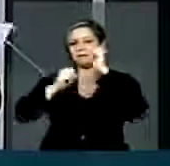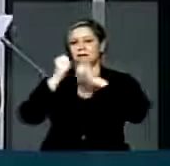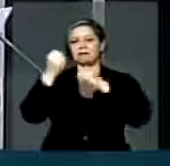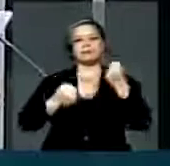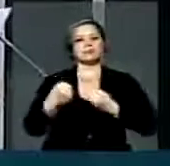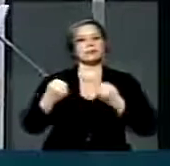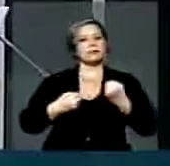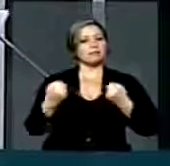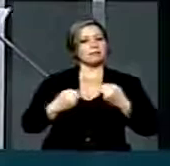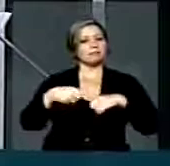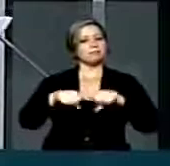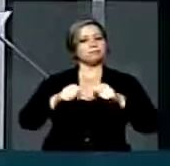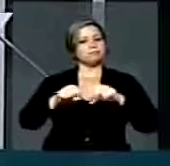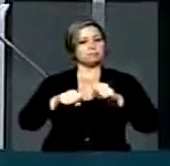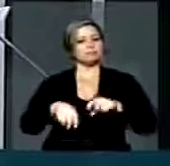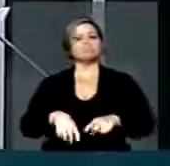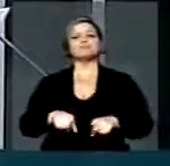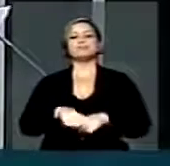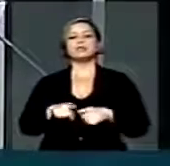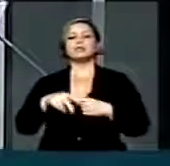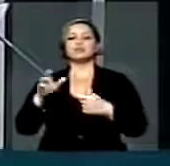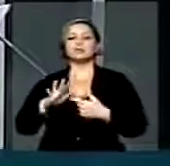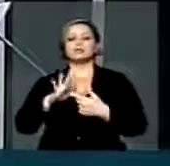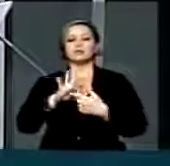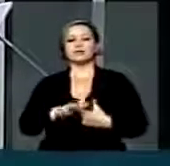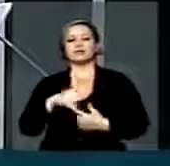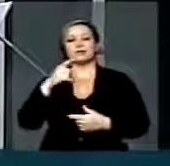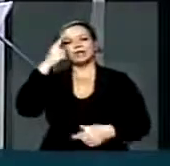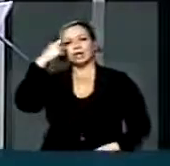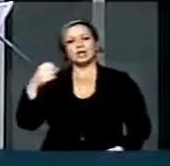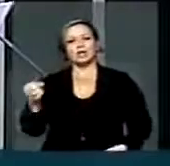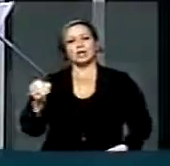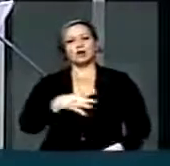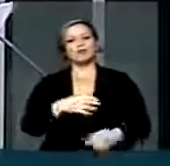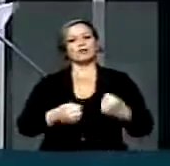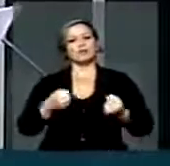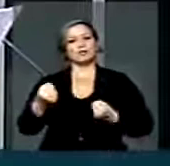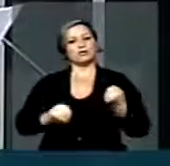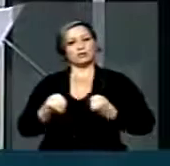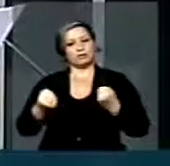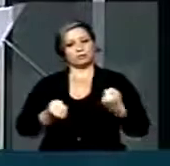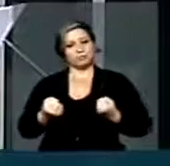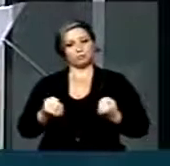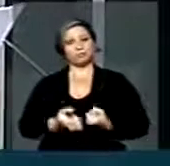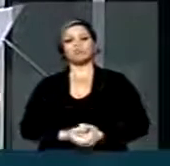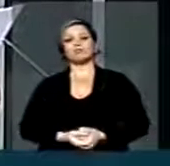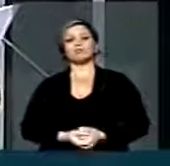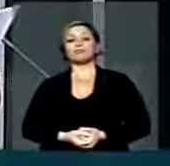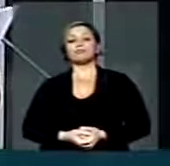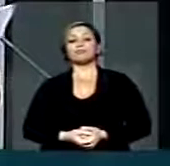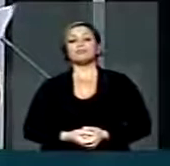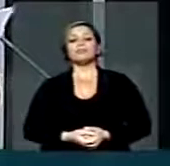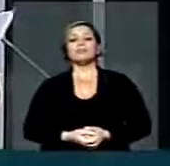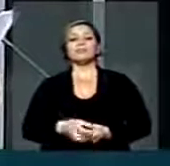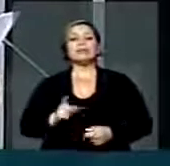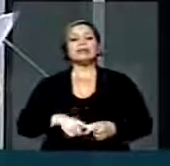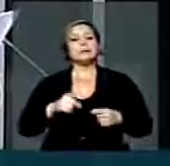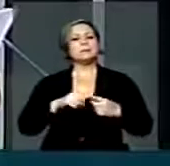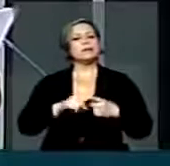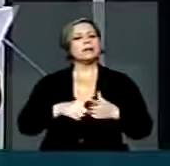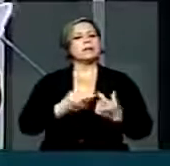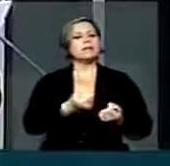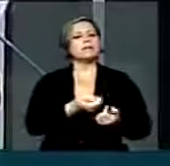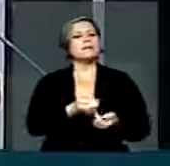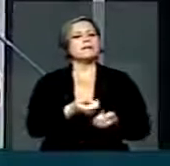automobilística em relação à inovação dos modelos dos veículos. O engano consiste